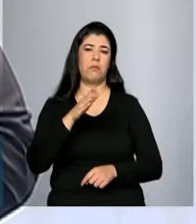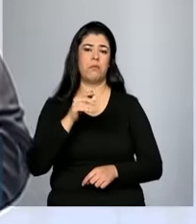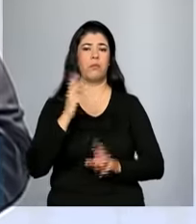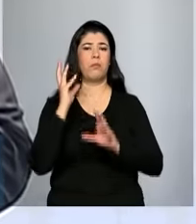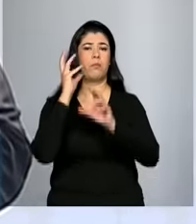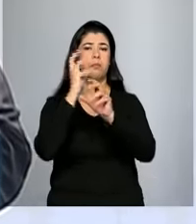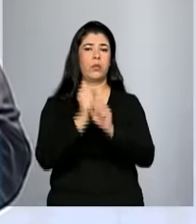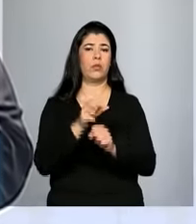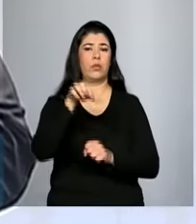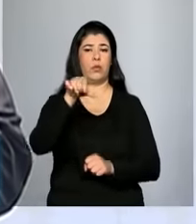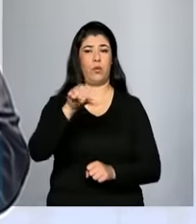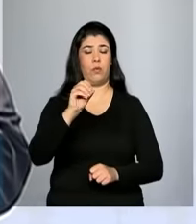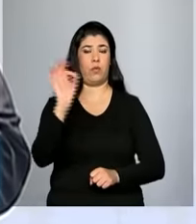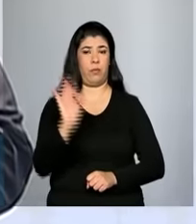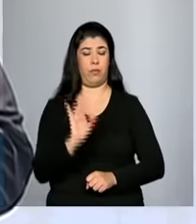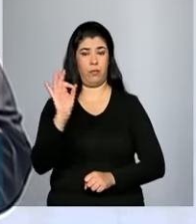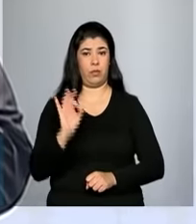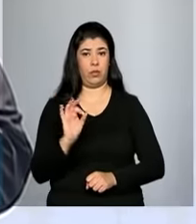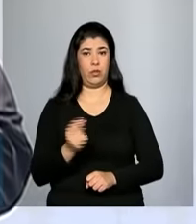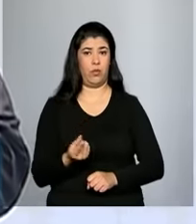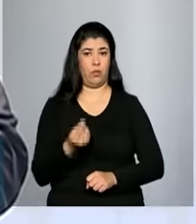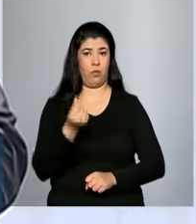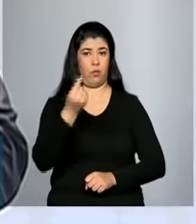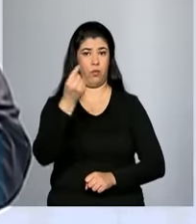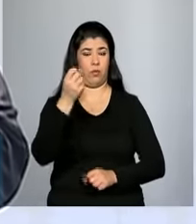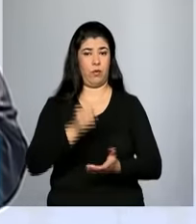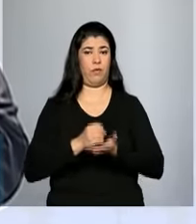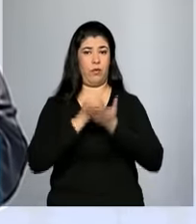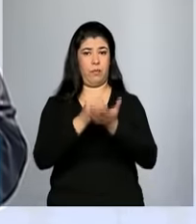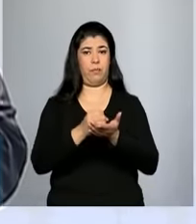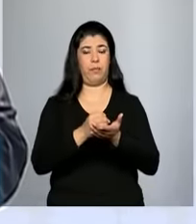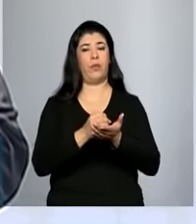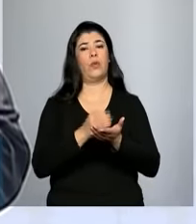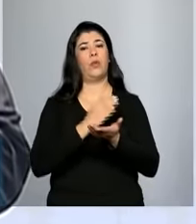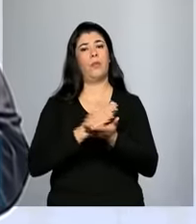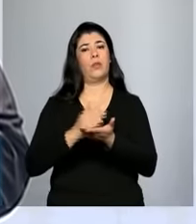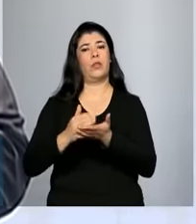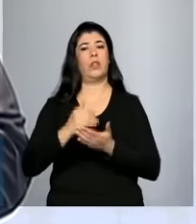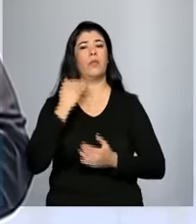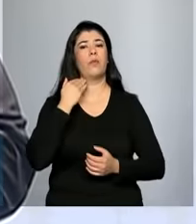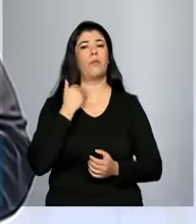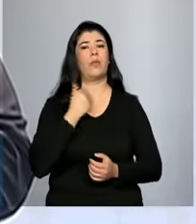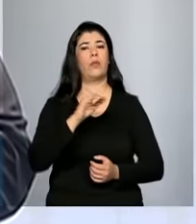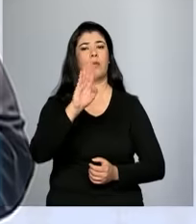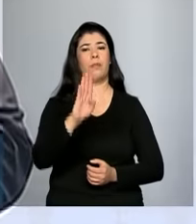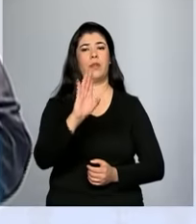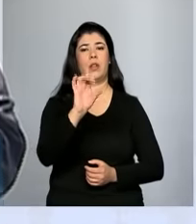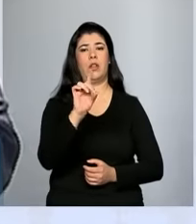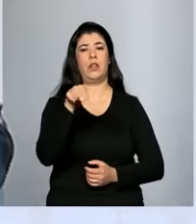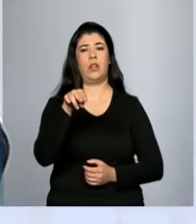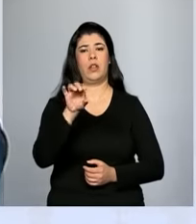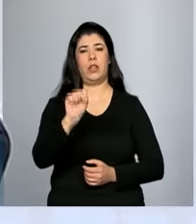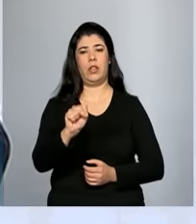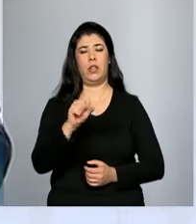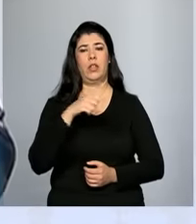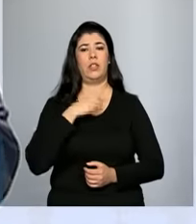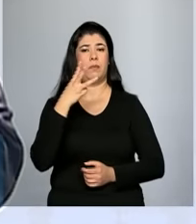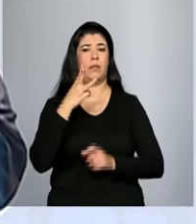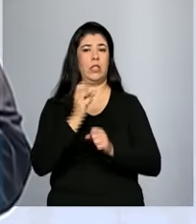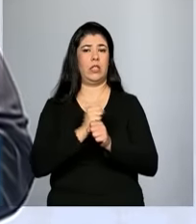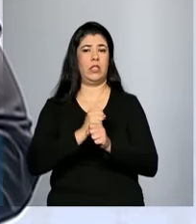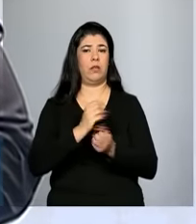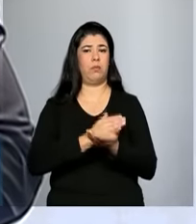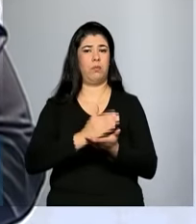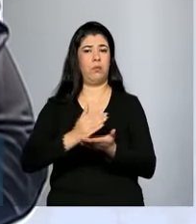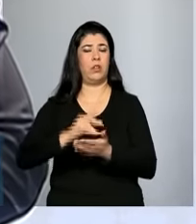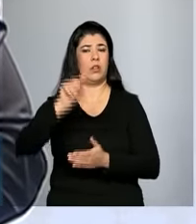90% do valor veio através do financiamento do BNDES, com prazo de carência de 3 anos e depois da